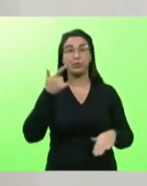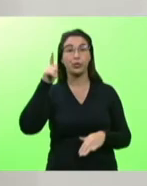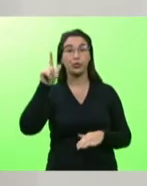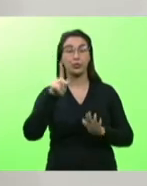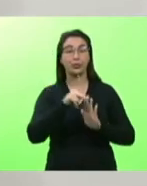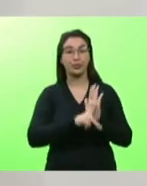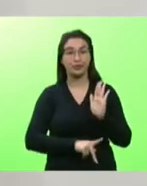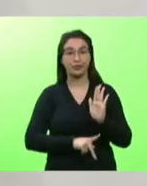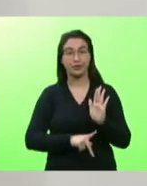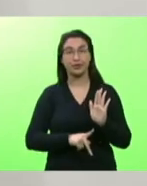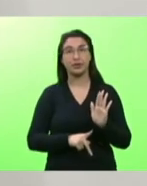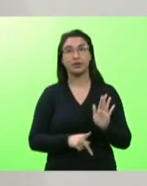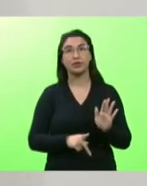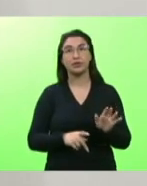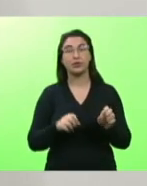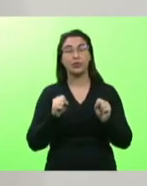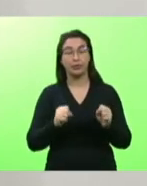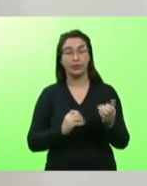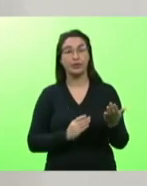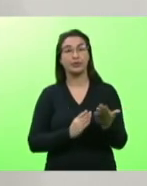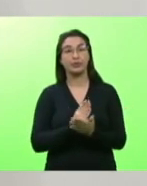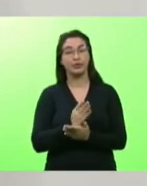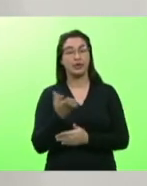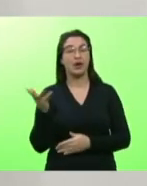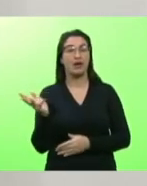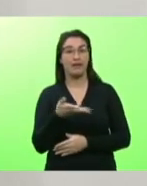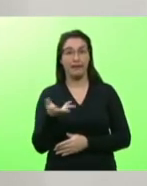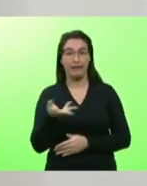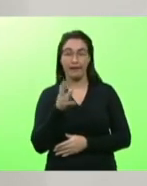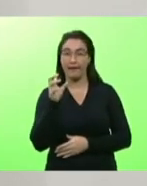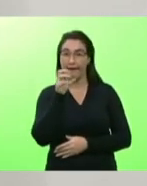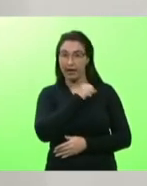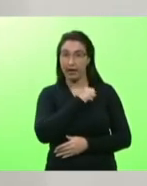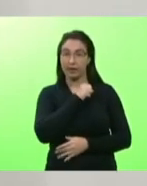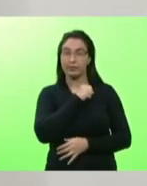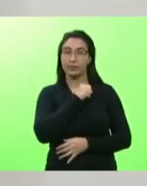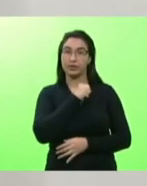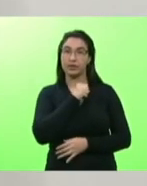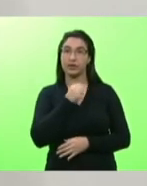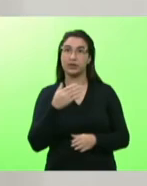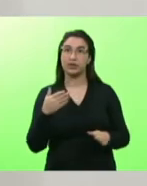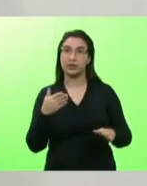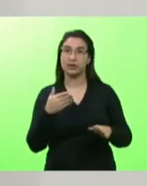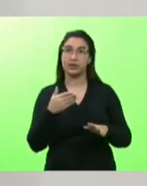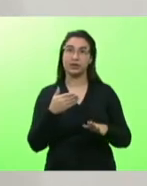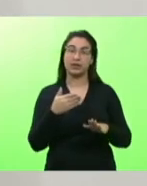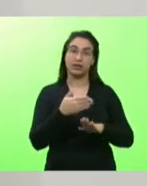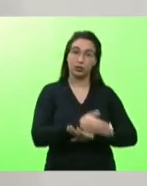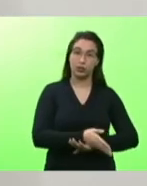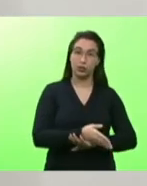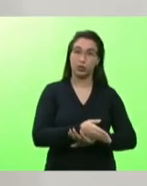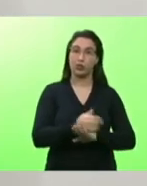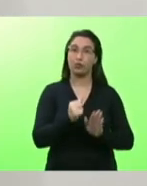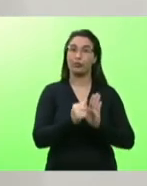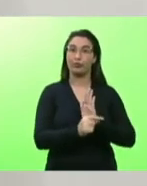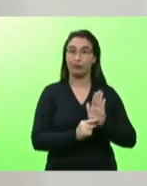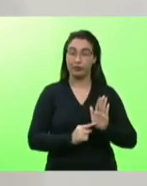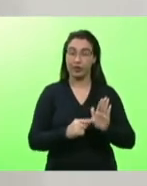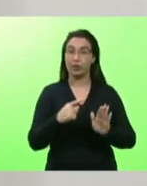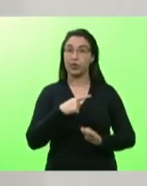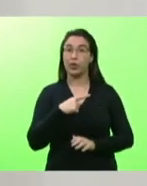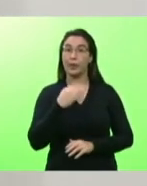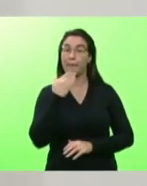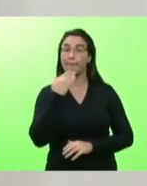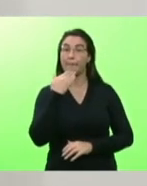ressaltar que a possa aprovar de forma rápida desde quando entrou o veto eu estou solicitando que a gente